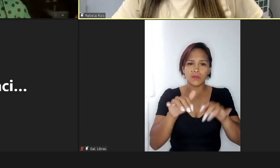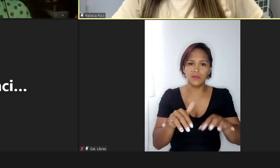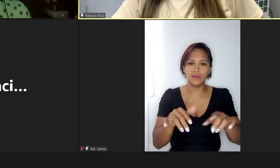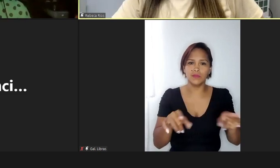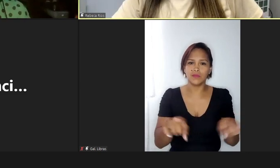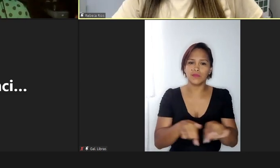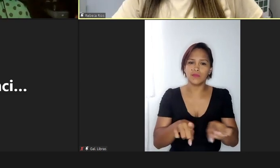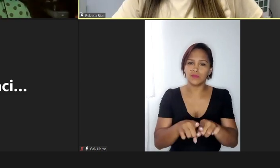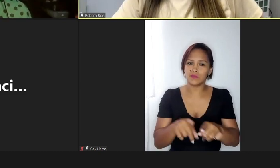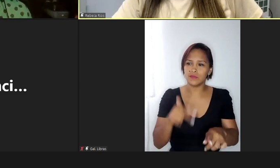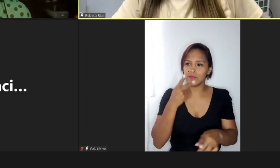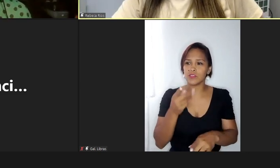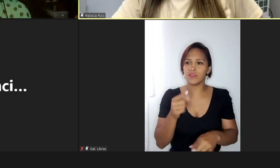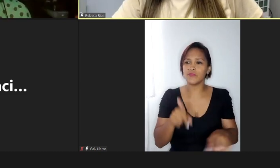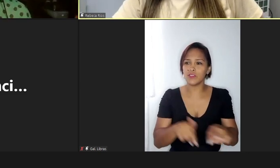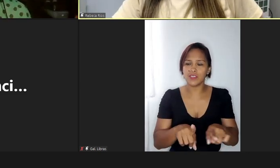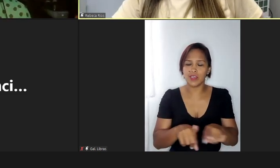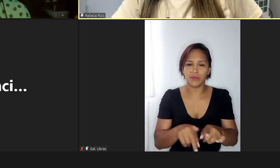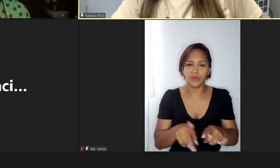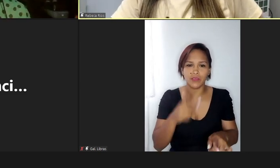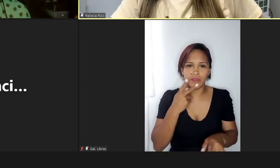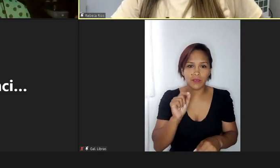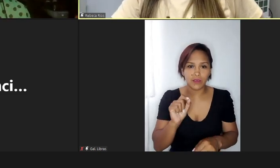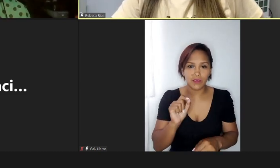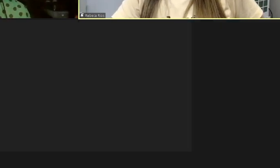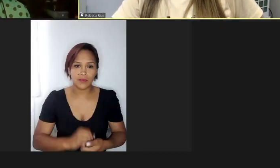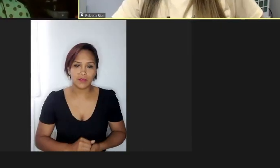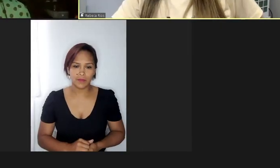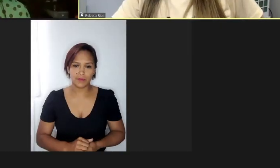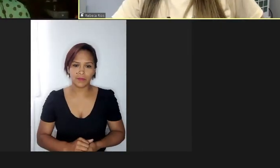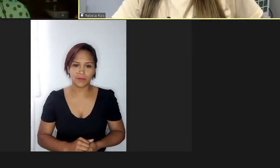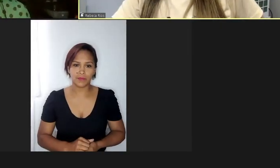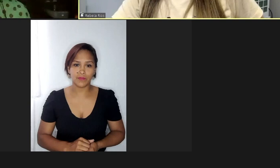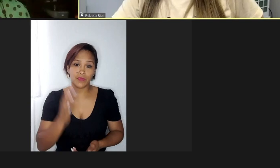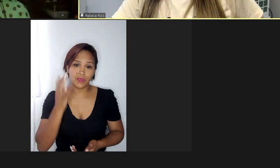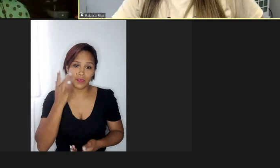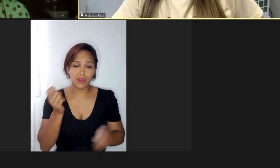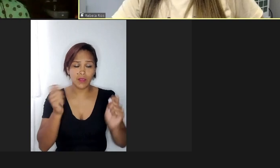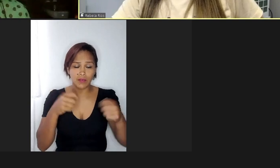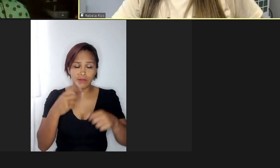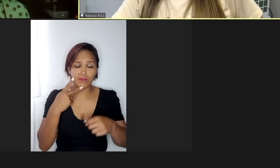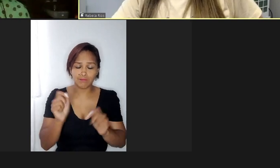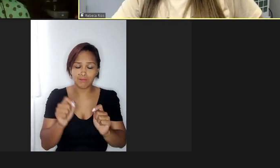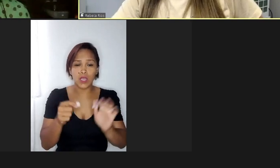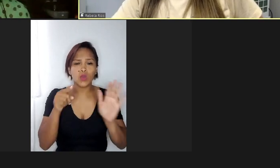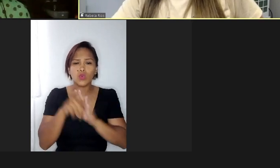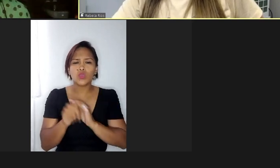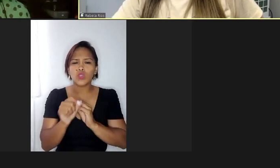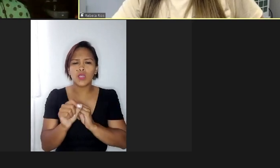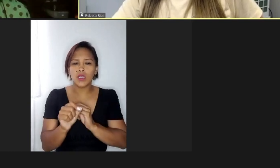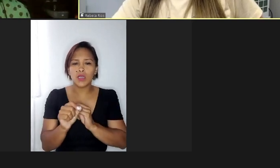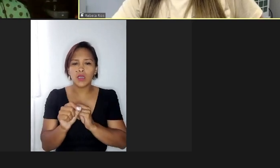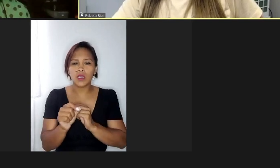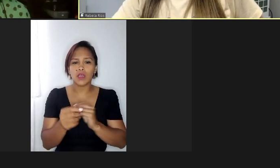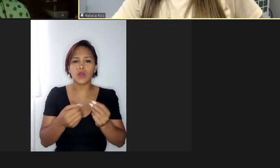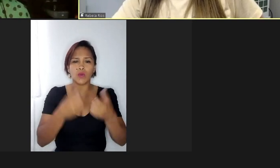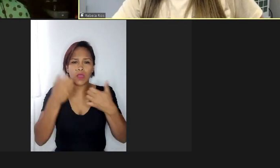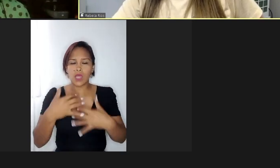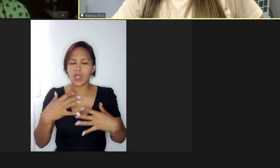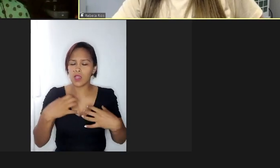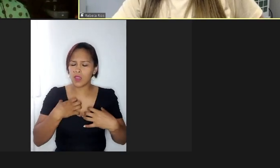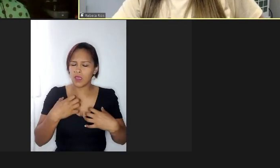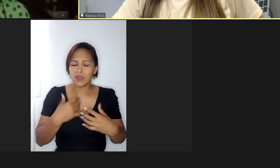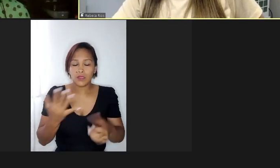muitos elogios, ah, está aqui, ó, Andressa, perguntando, é, falas lindas e tocantes, fiquei